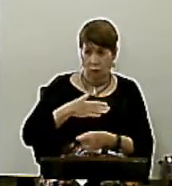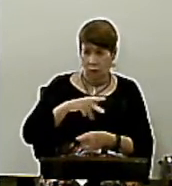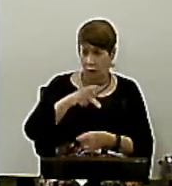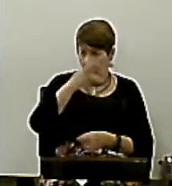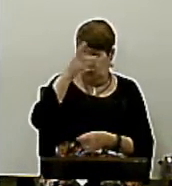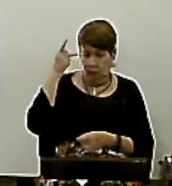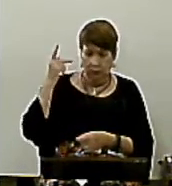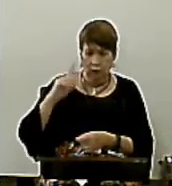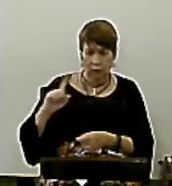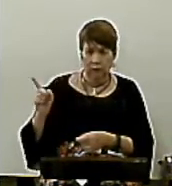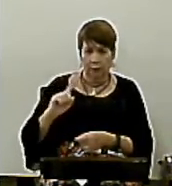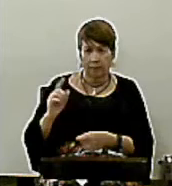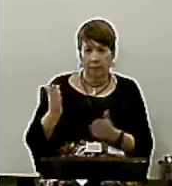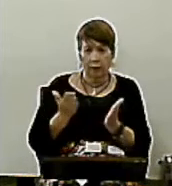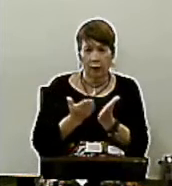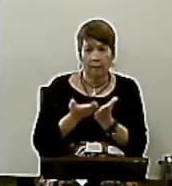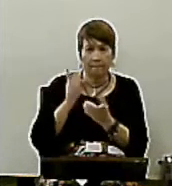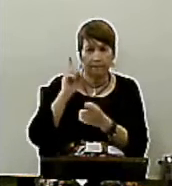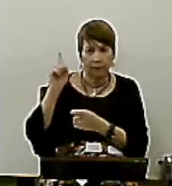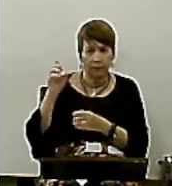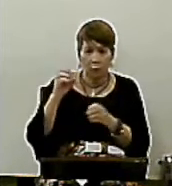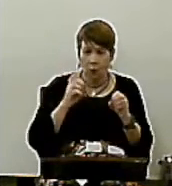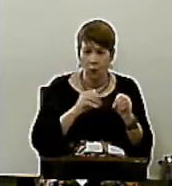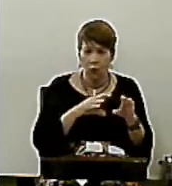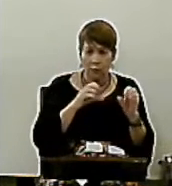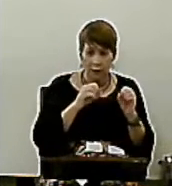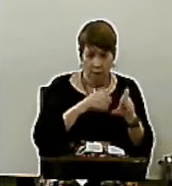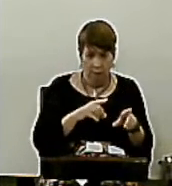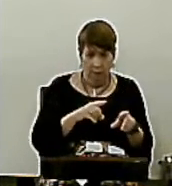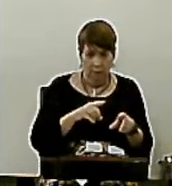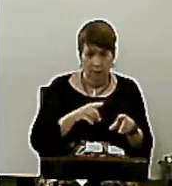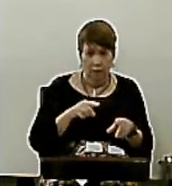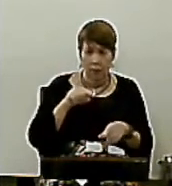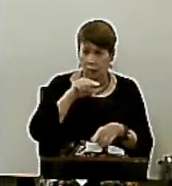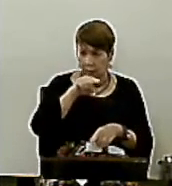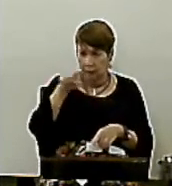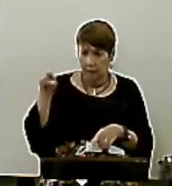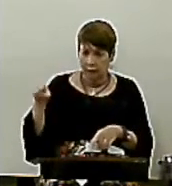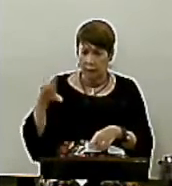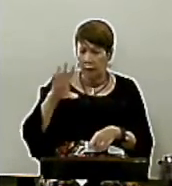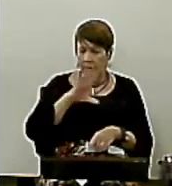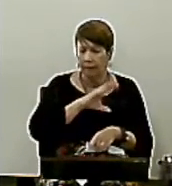A Bíblia diz Que você deve amar o próximo Como você se ama